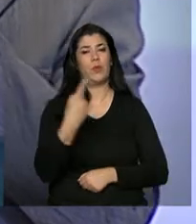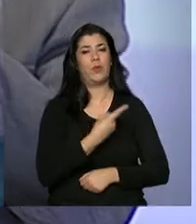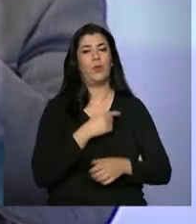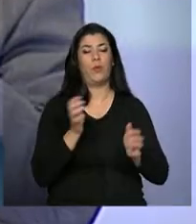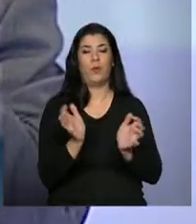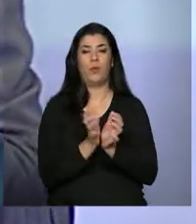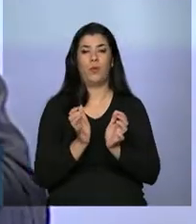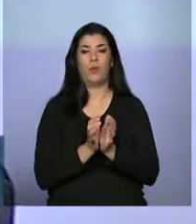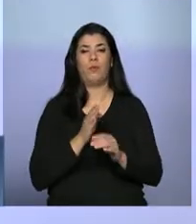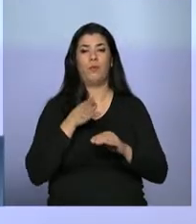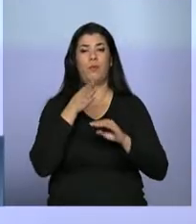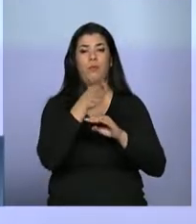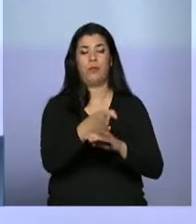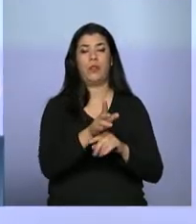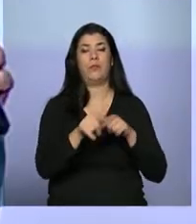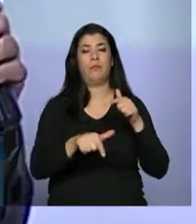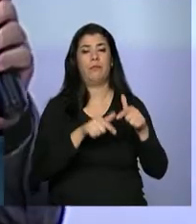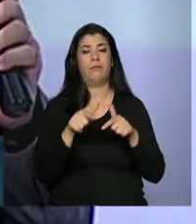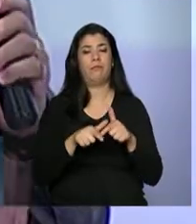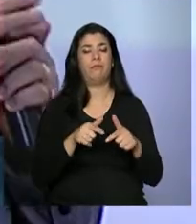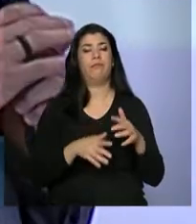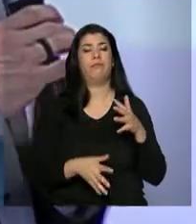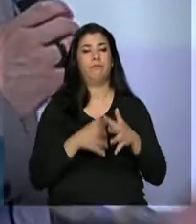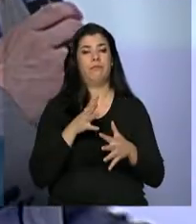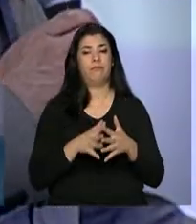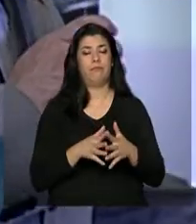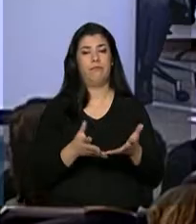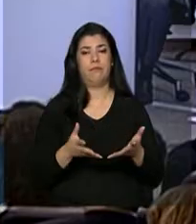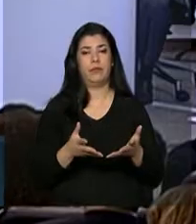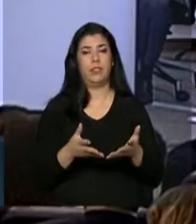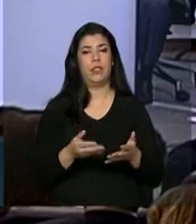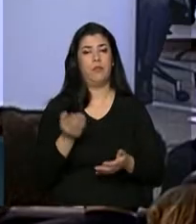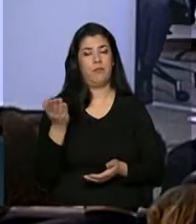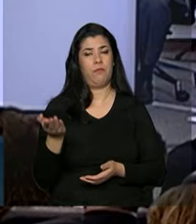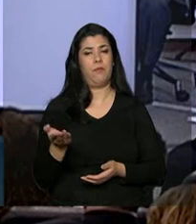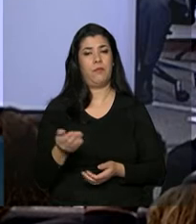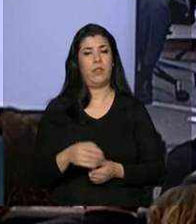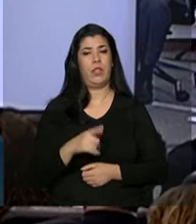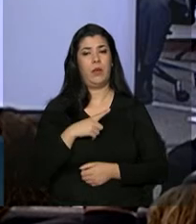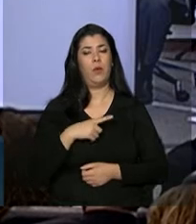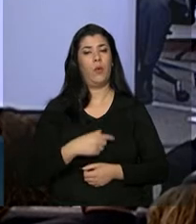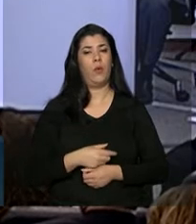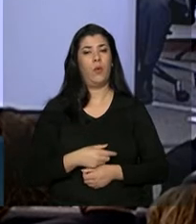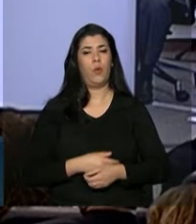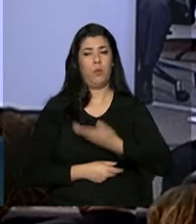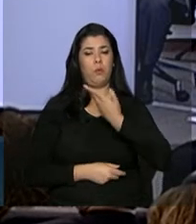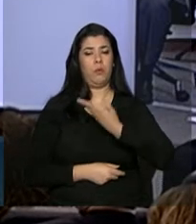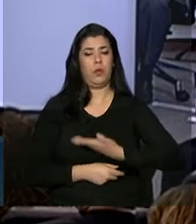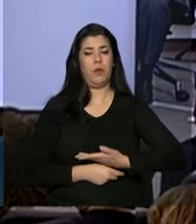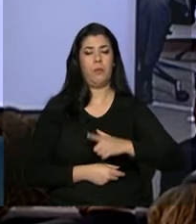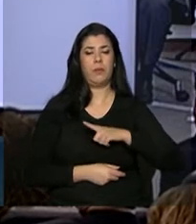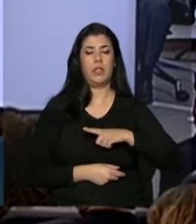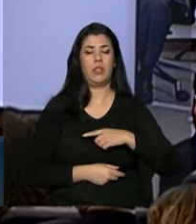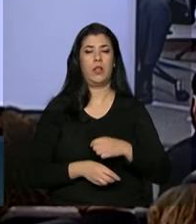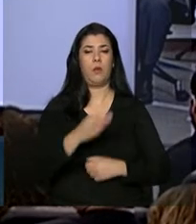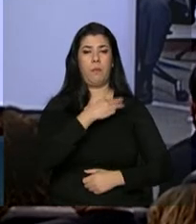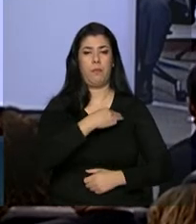E muitos trabalhadores, ministro Manuel Dias, quem posso chamar de amigo, admiração, nome pelo senhor,